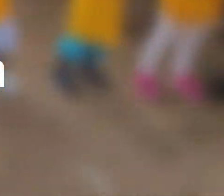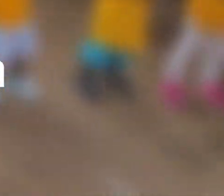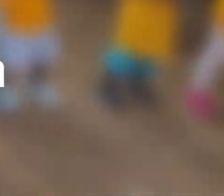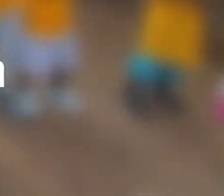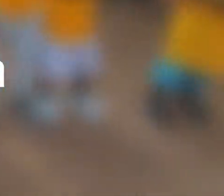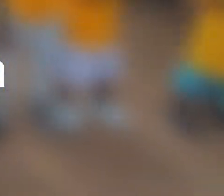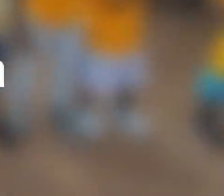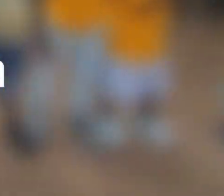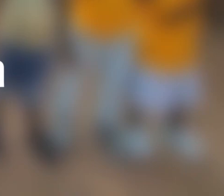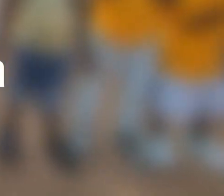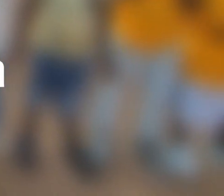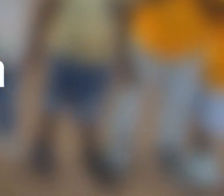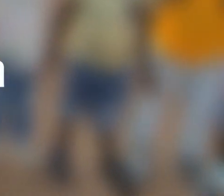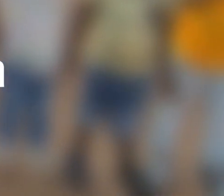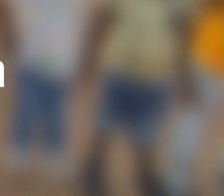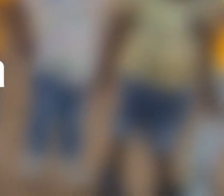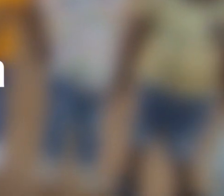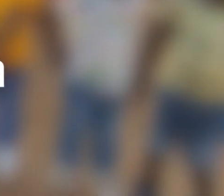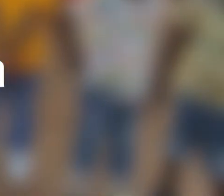Aplausos